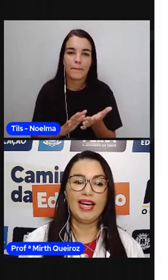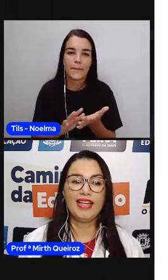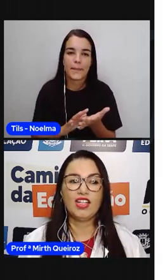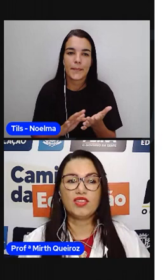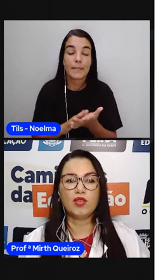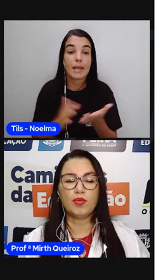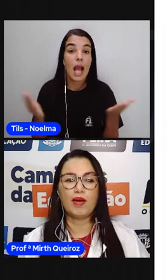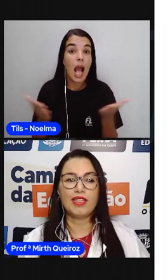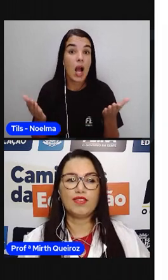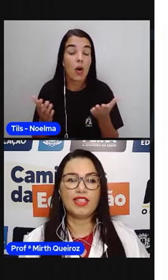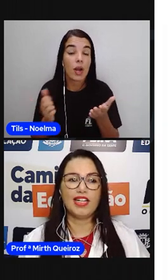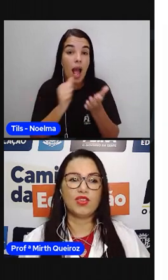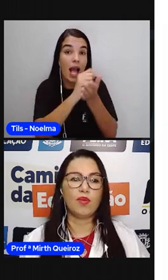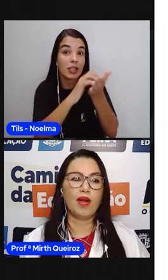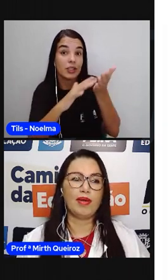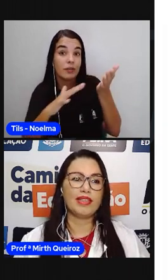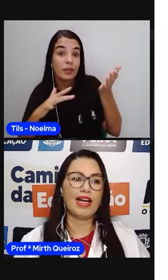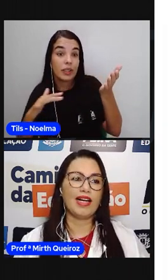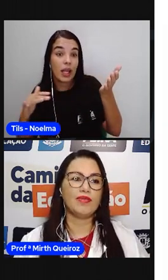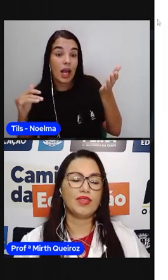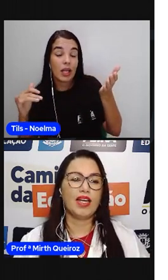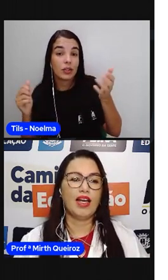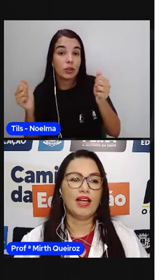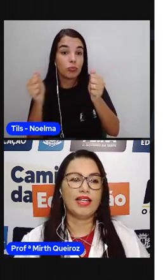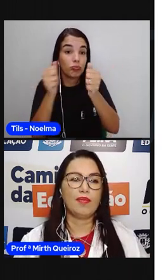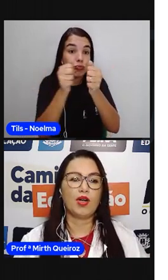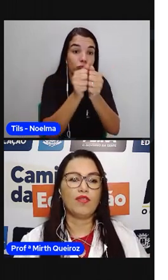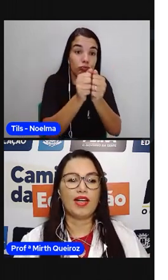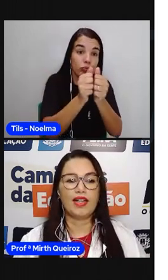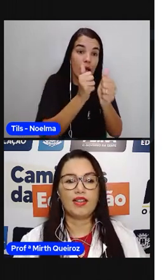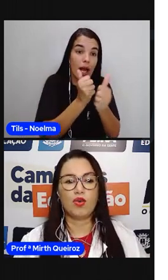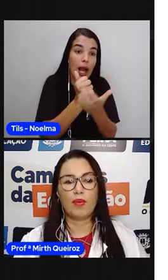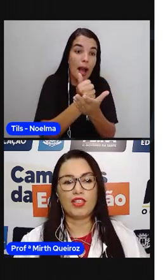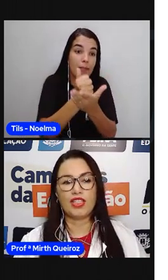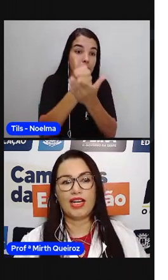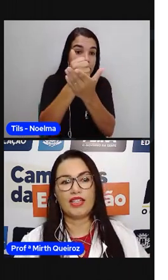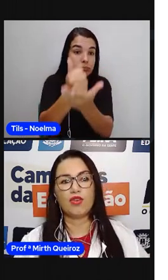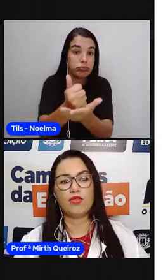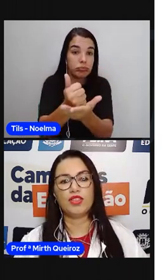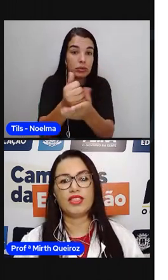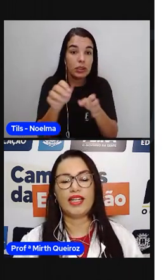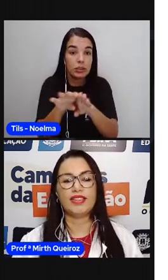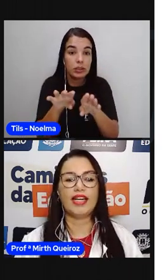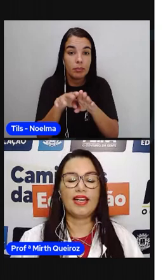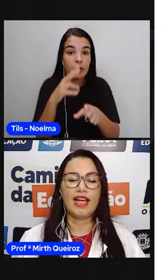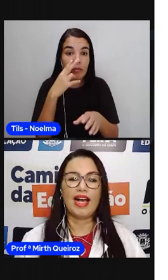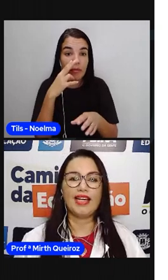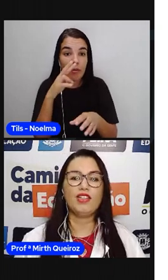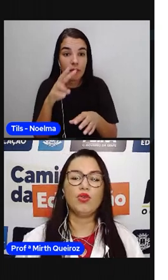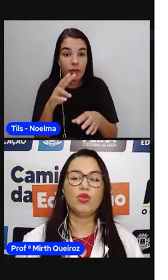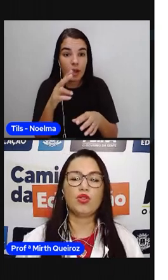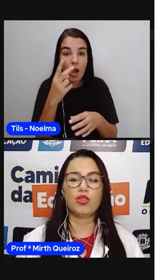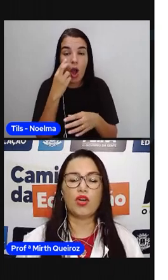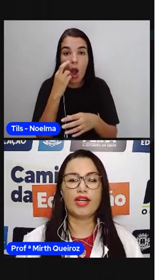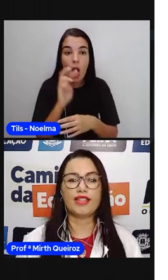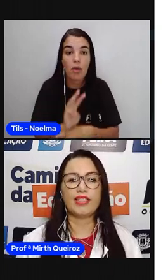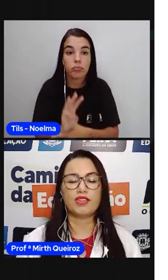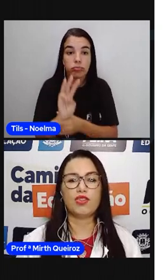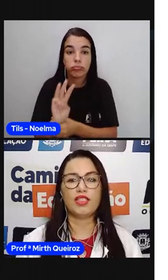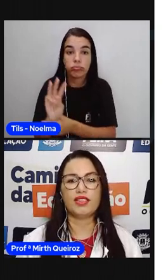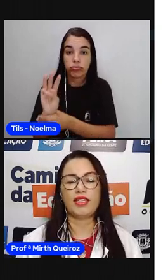E aí, nós vamos para uma atividade complementar, que a prova vai compartilhar aqui com vocês, né? Aí, na